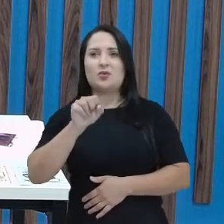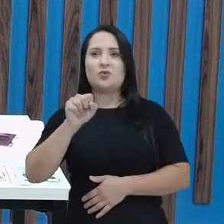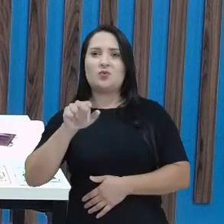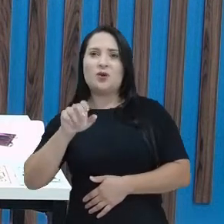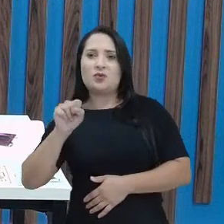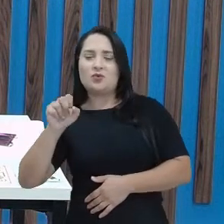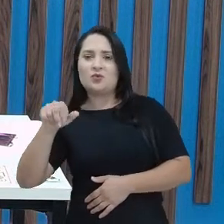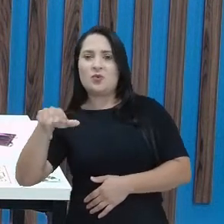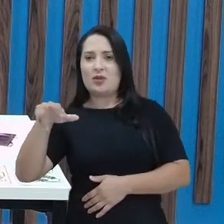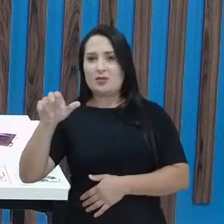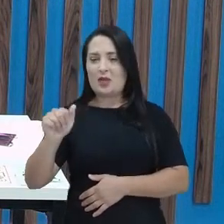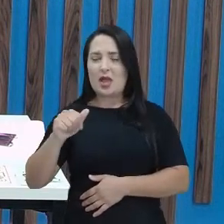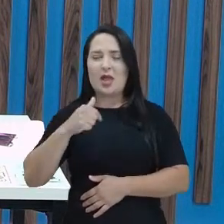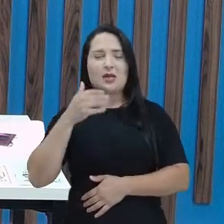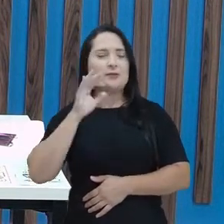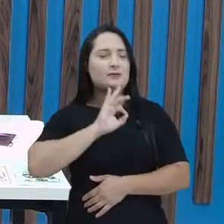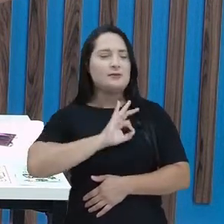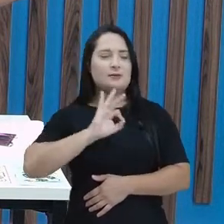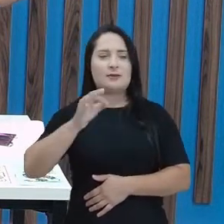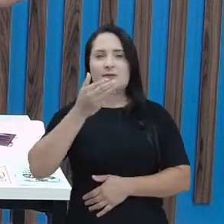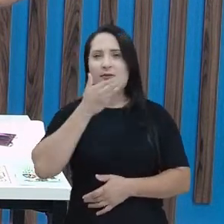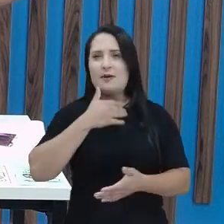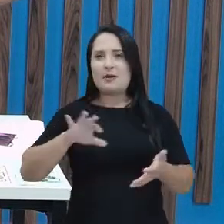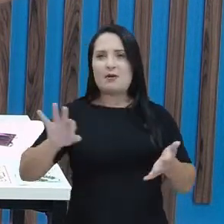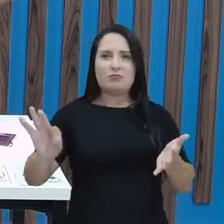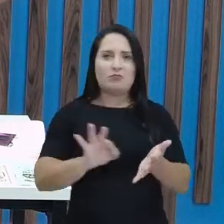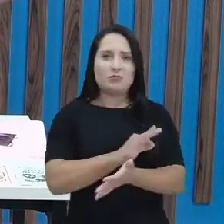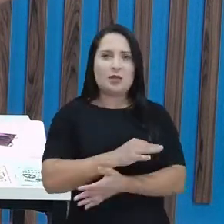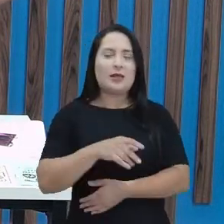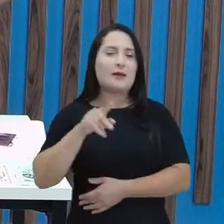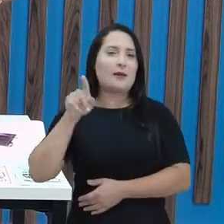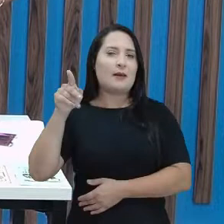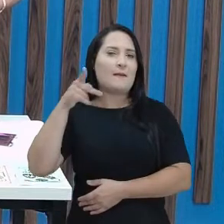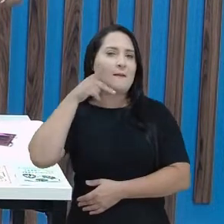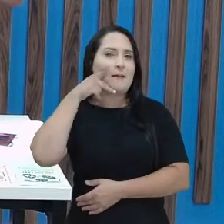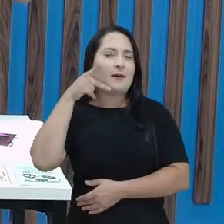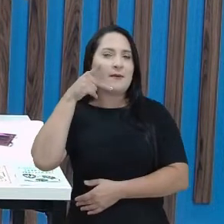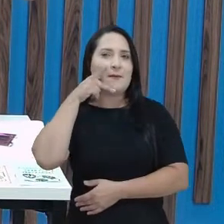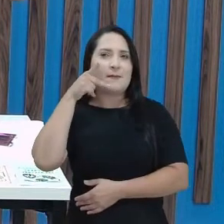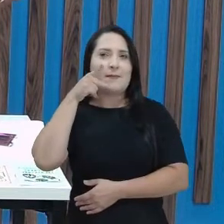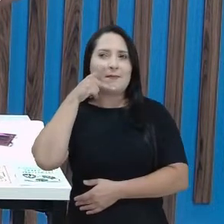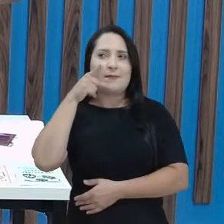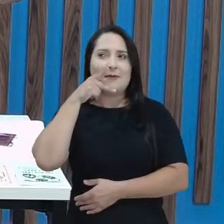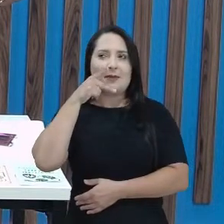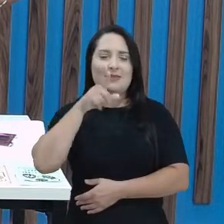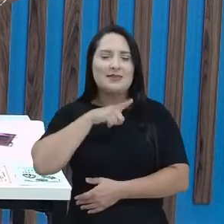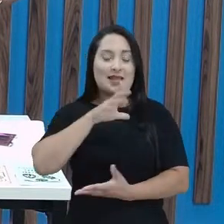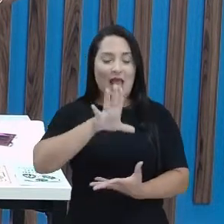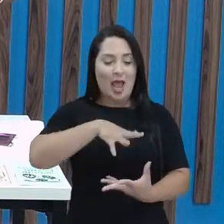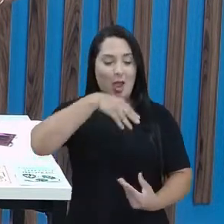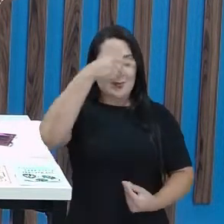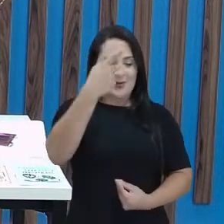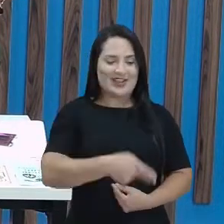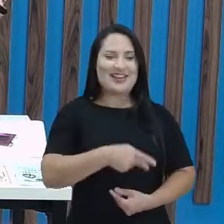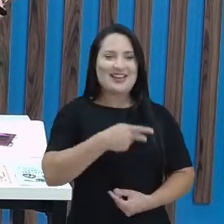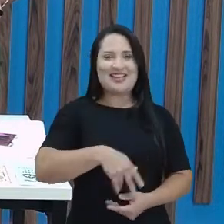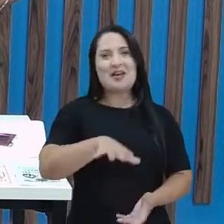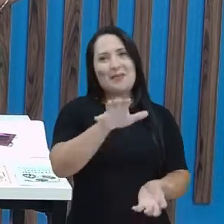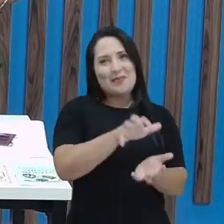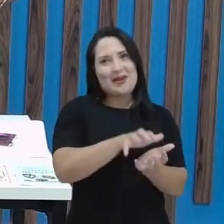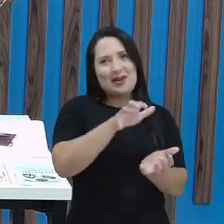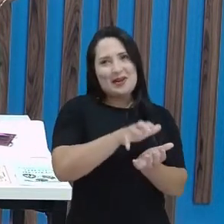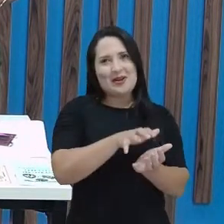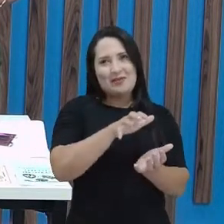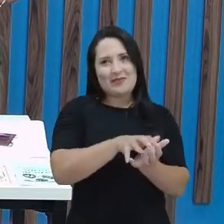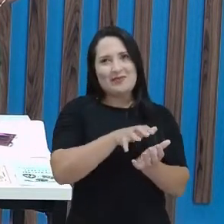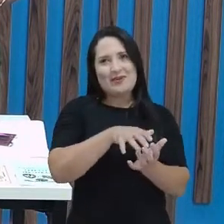não é? Um excelente autor, autor paraibano, mas com alma pernambucana, como ele mesmo